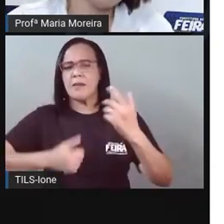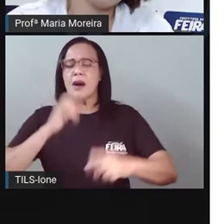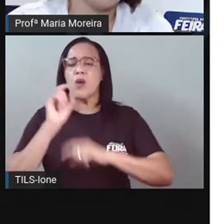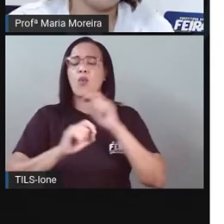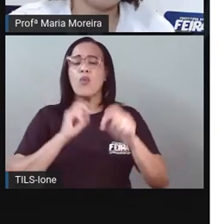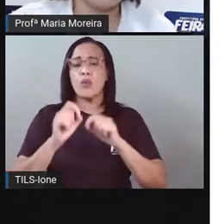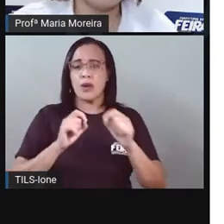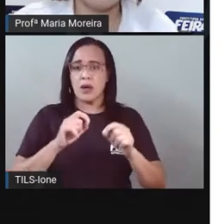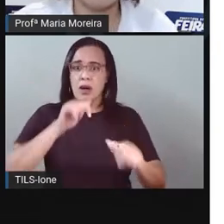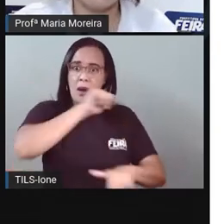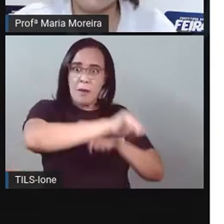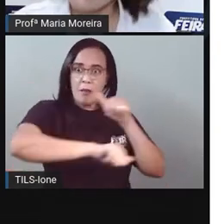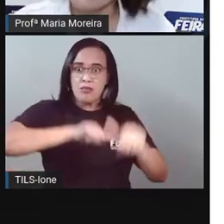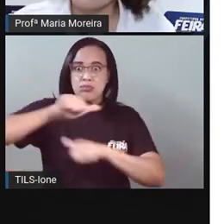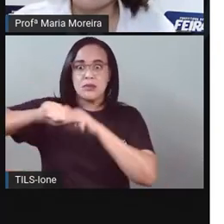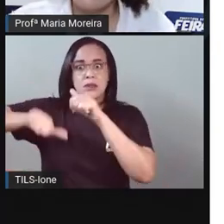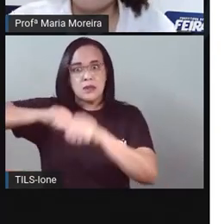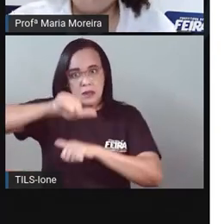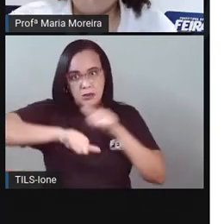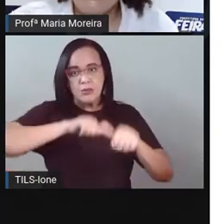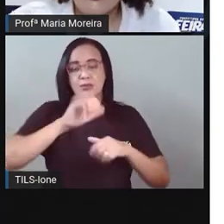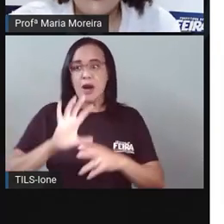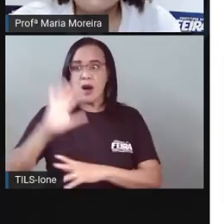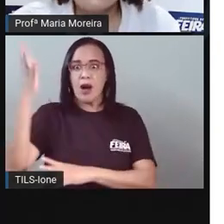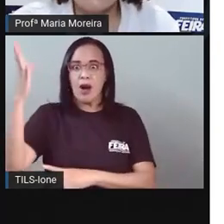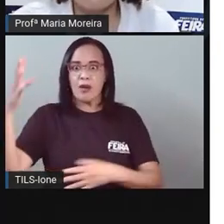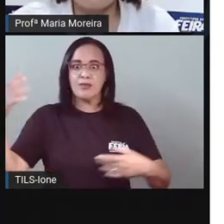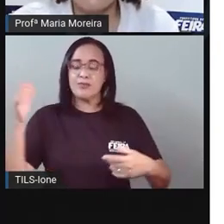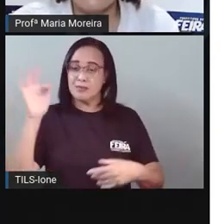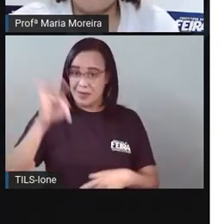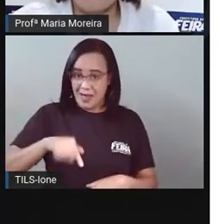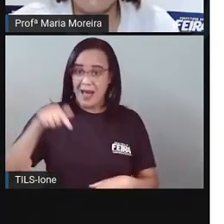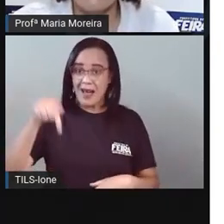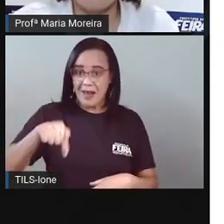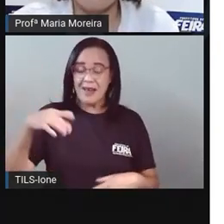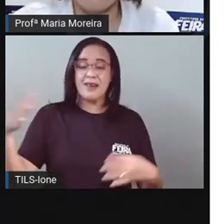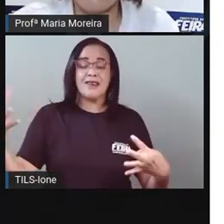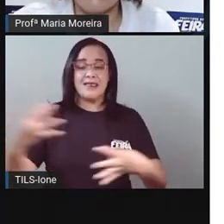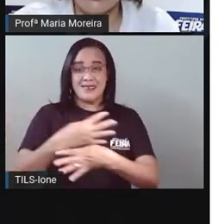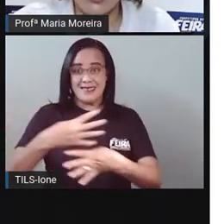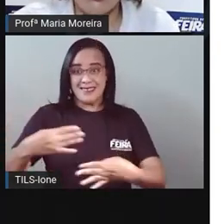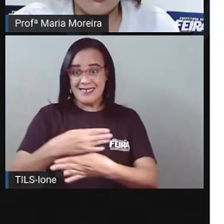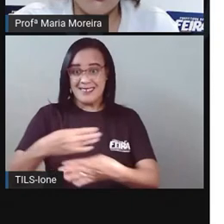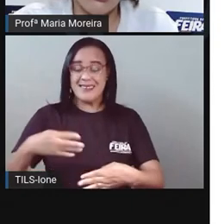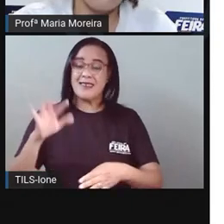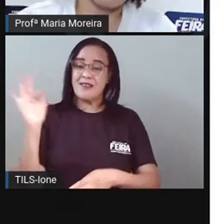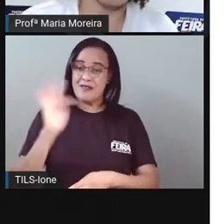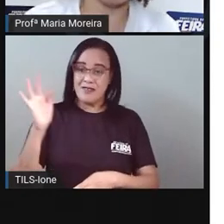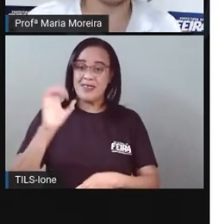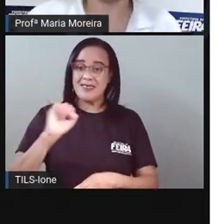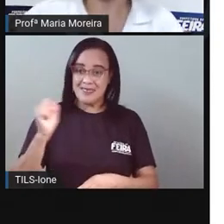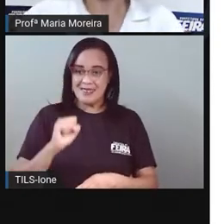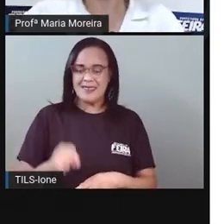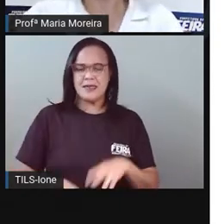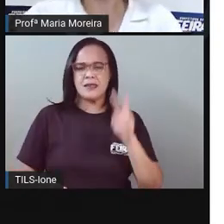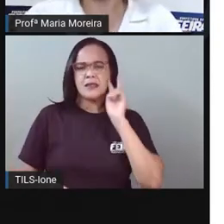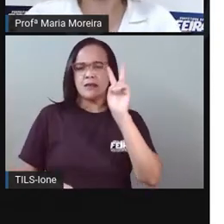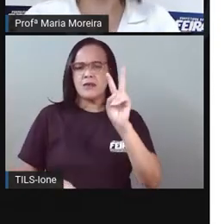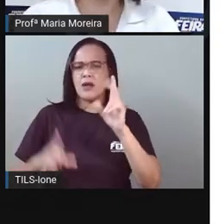fenômenos aí Que acontecem na nossa cidade Bom Essa lua aqui Maravilhosa Né? A nossa lua cheia